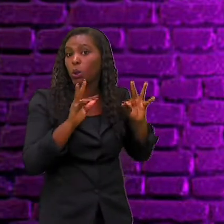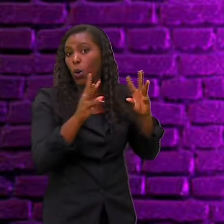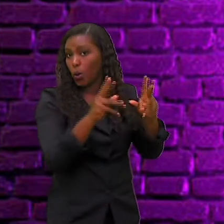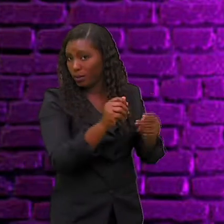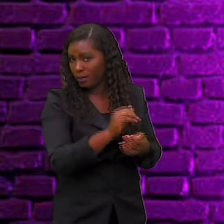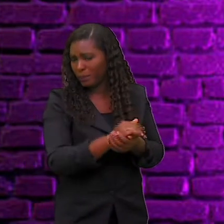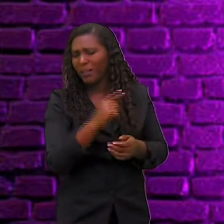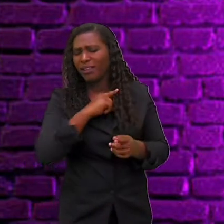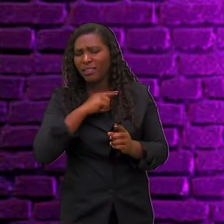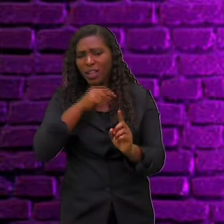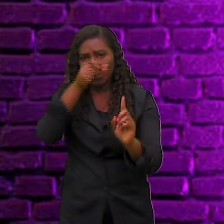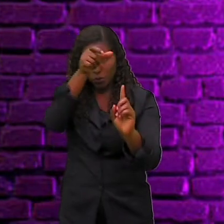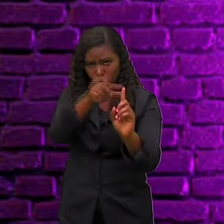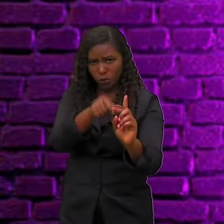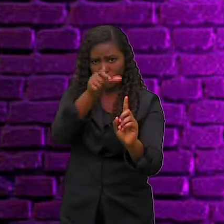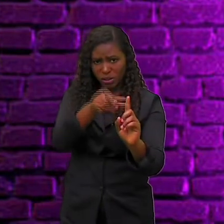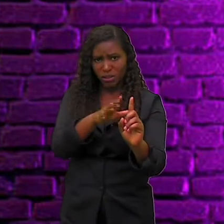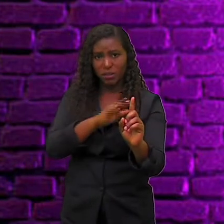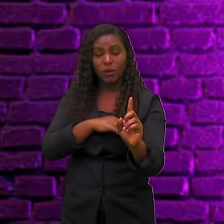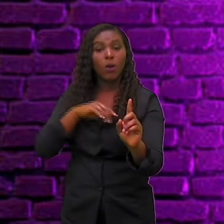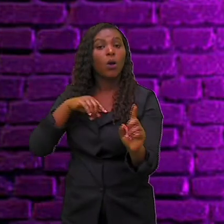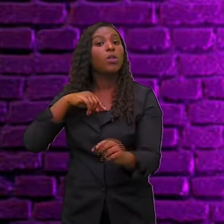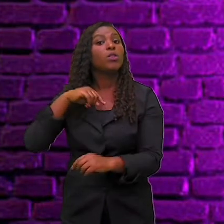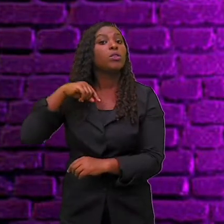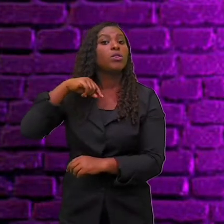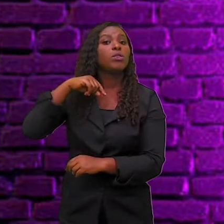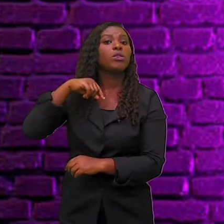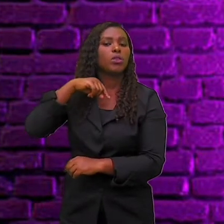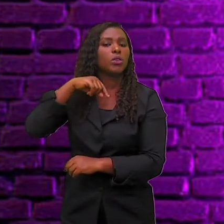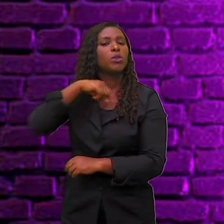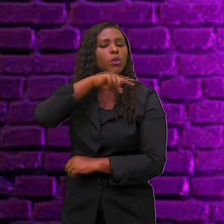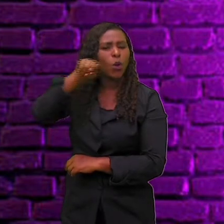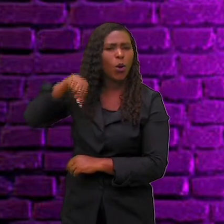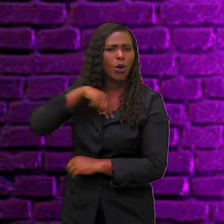quem? Nós. Que é um sujeito o quê, pessoal? Lembra da nossa aula?